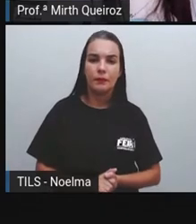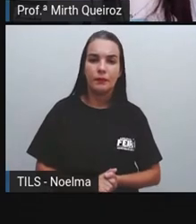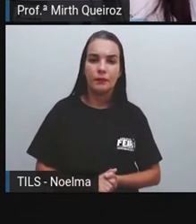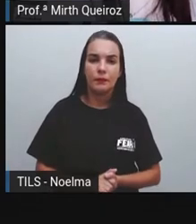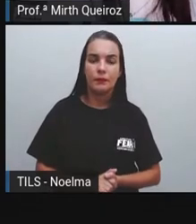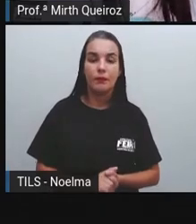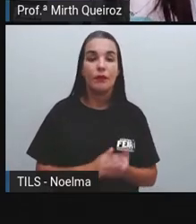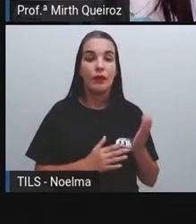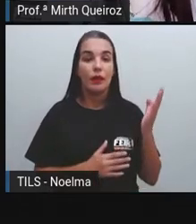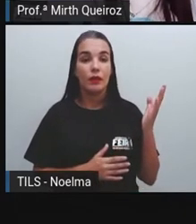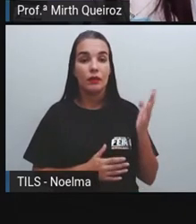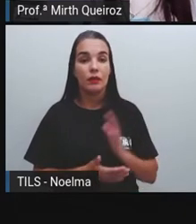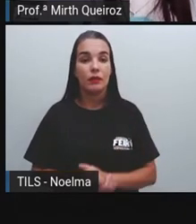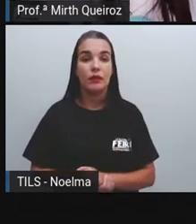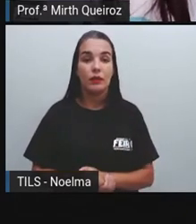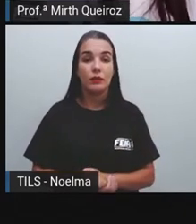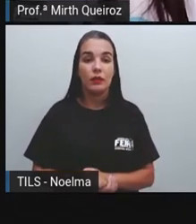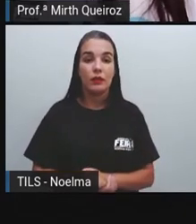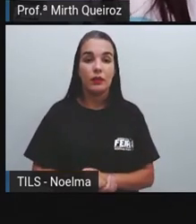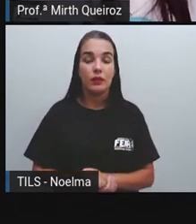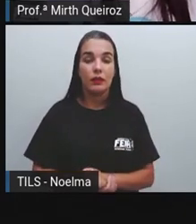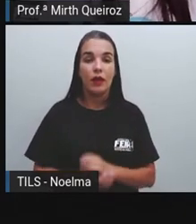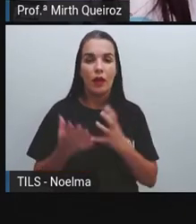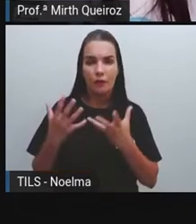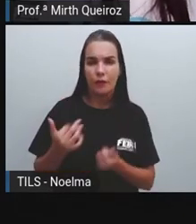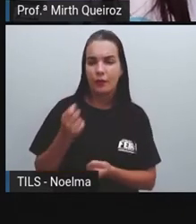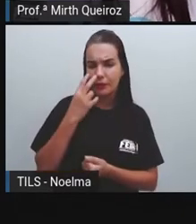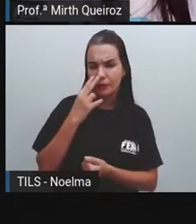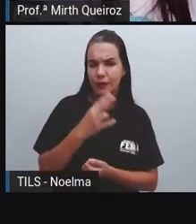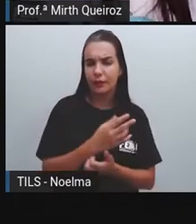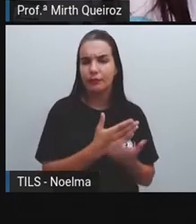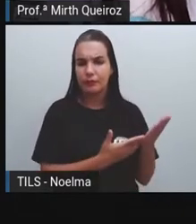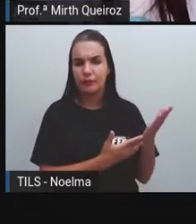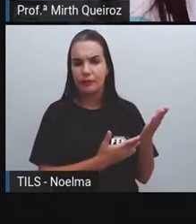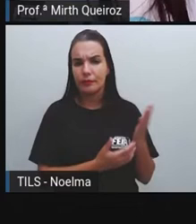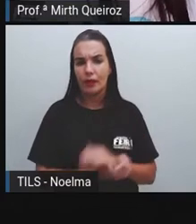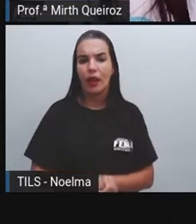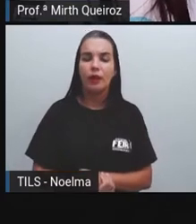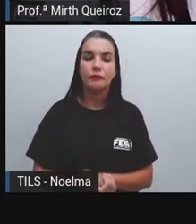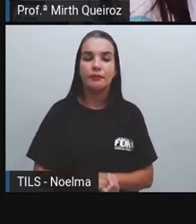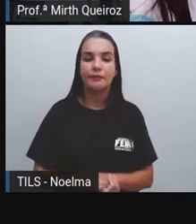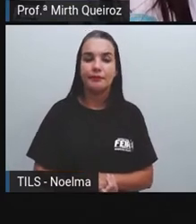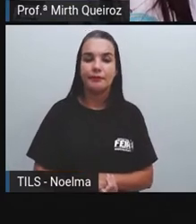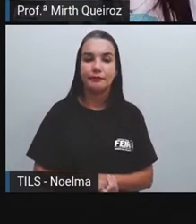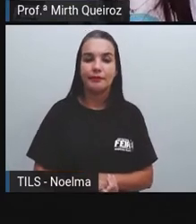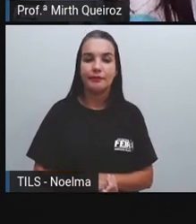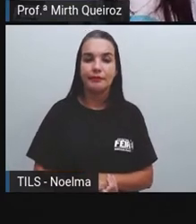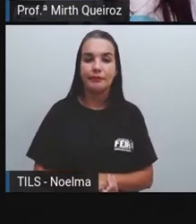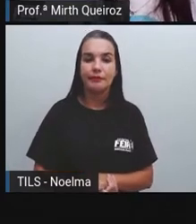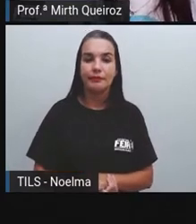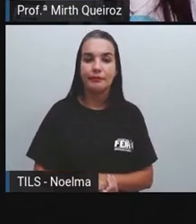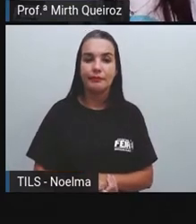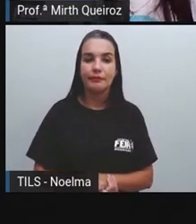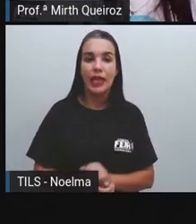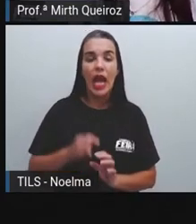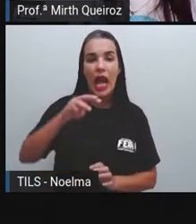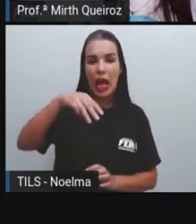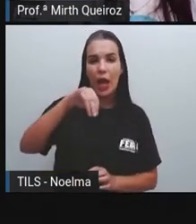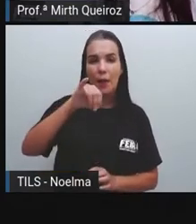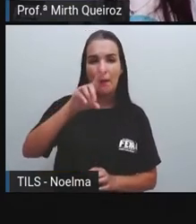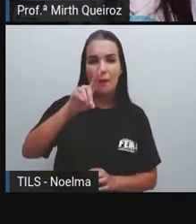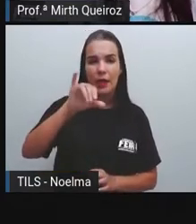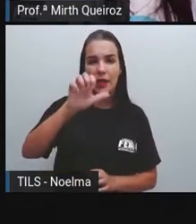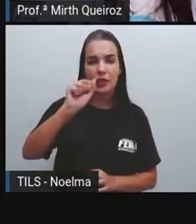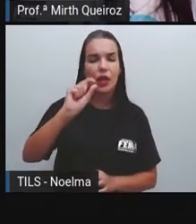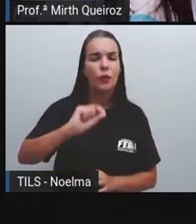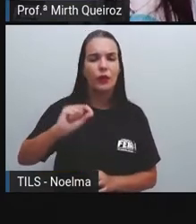No contexto Primeiro Vamos falar Sobre mídia E rede social Essas mídias sociais Seriam